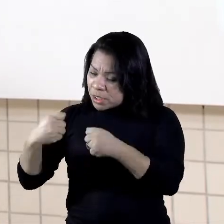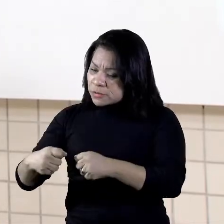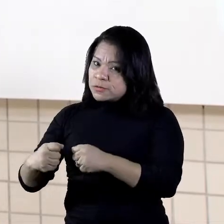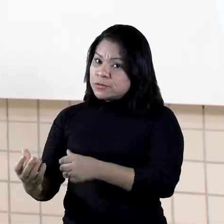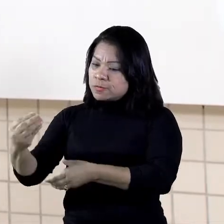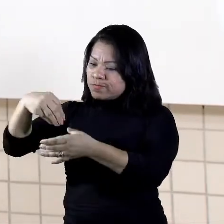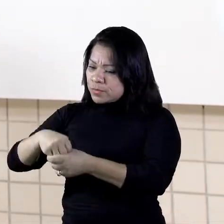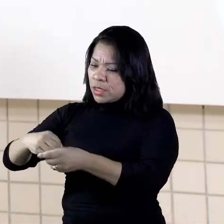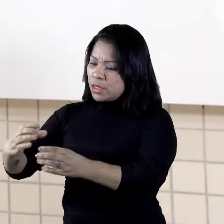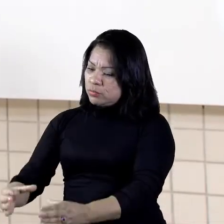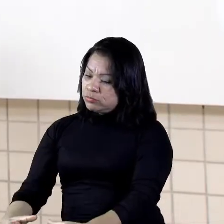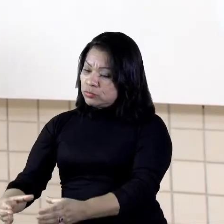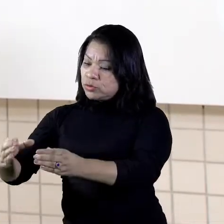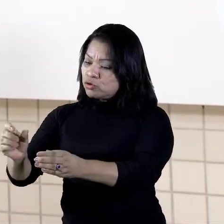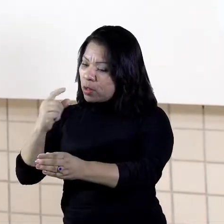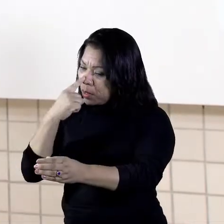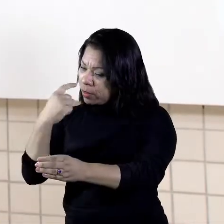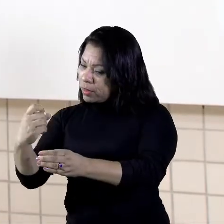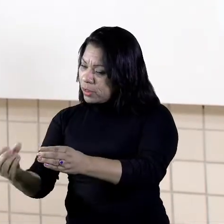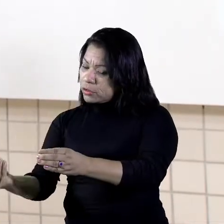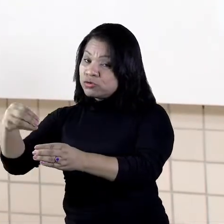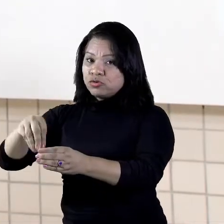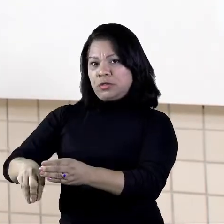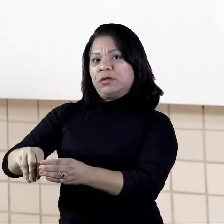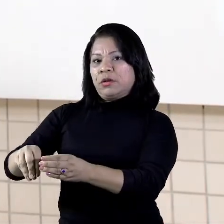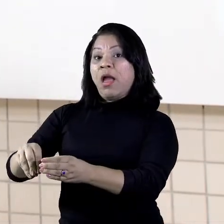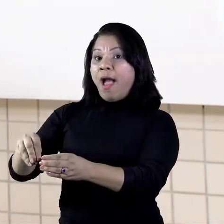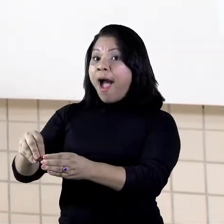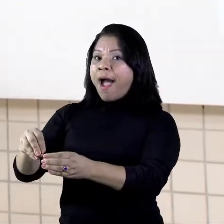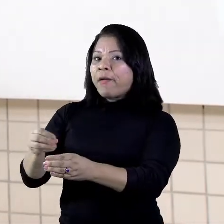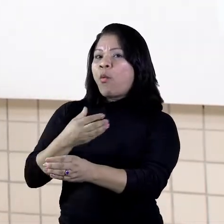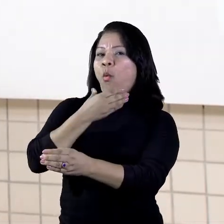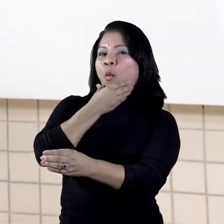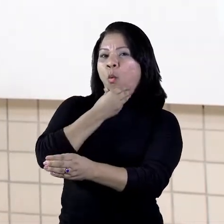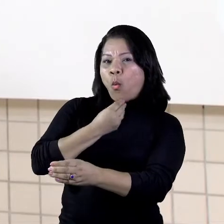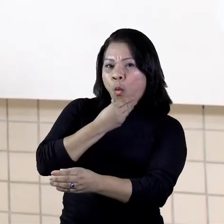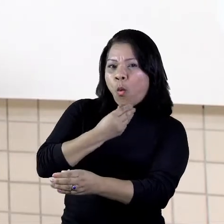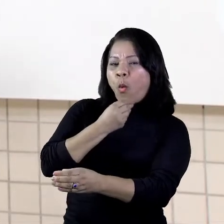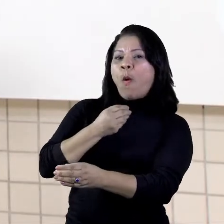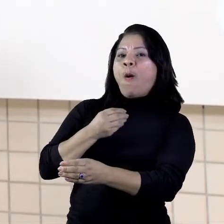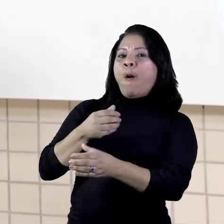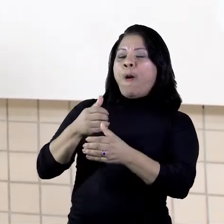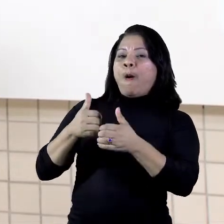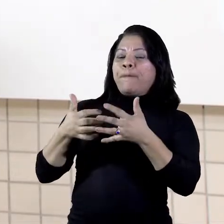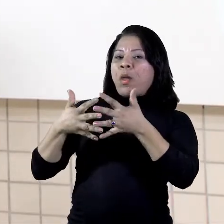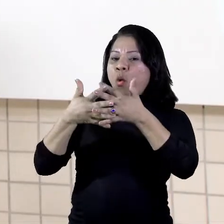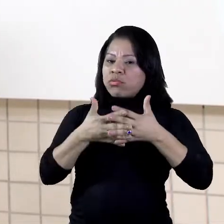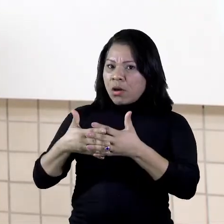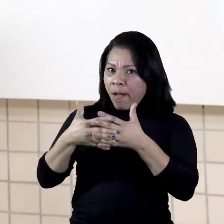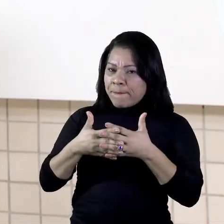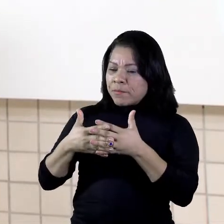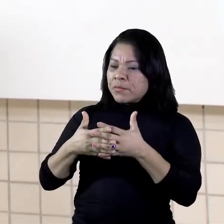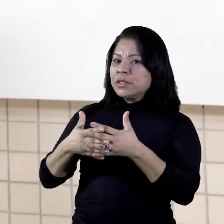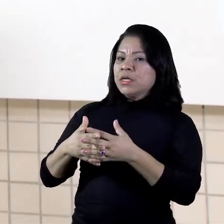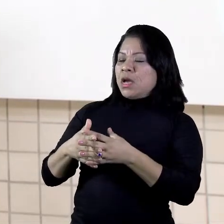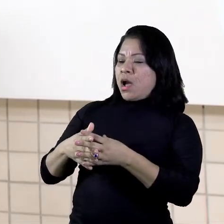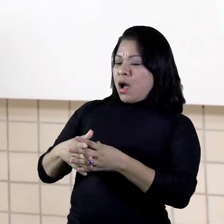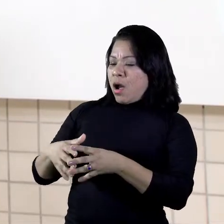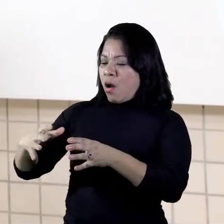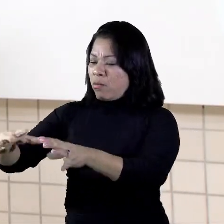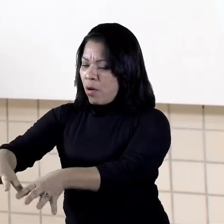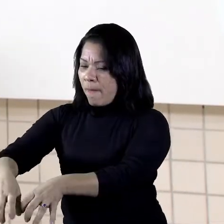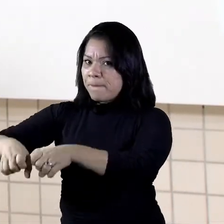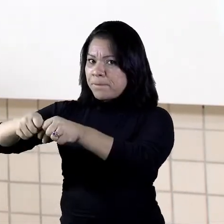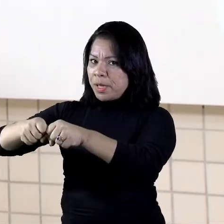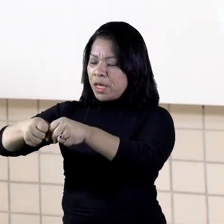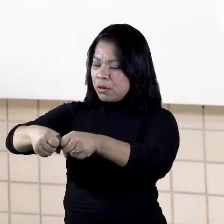Da lixeira, o coletor de lixo vem ali, não é? O caminhão do lixo vem e leva para o aterro sanitário. Então,